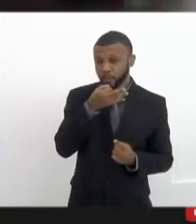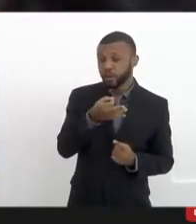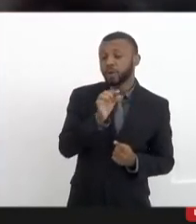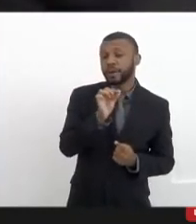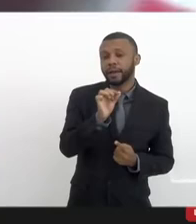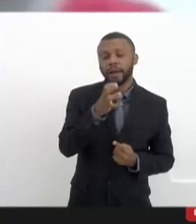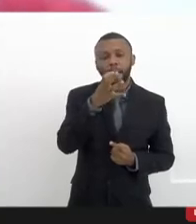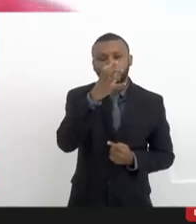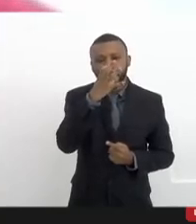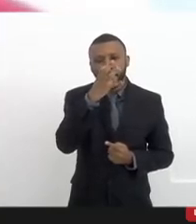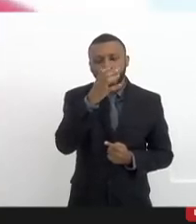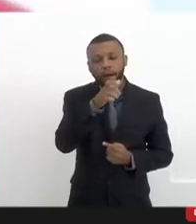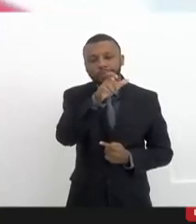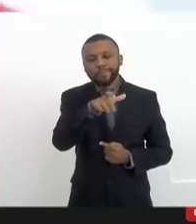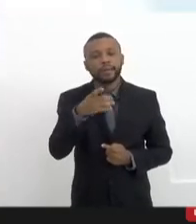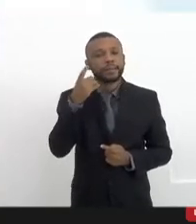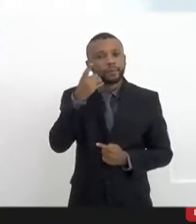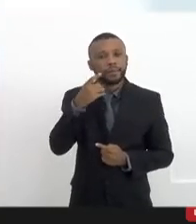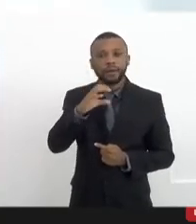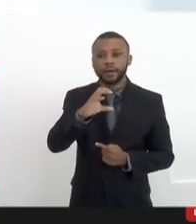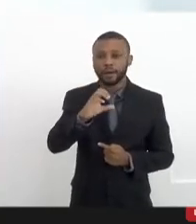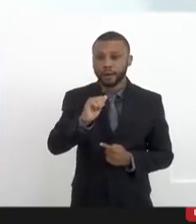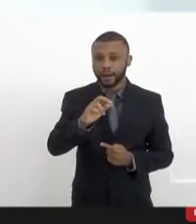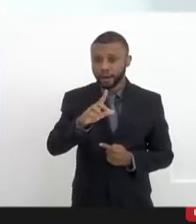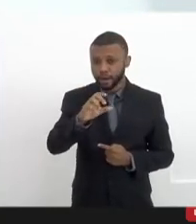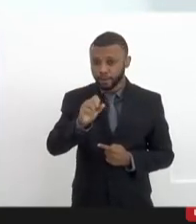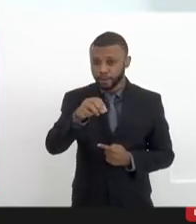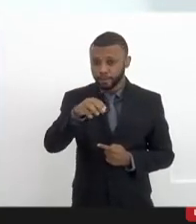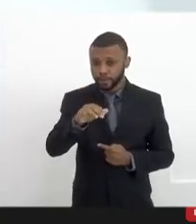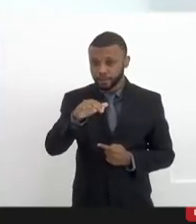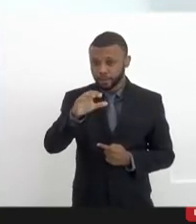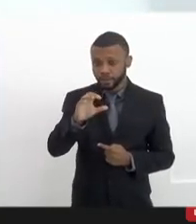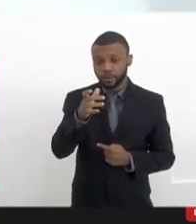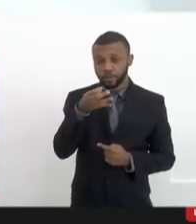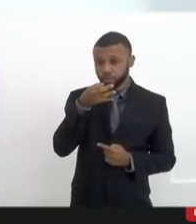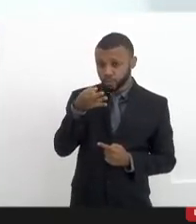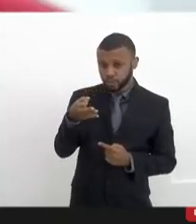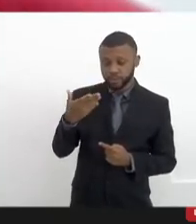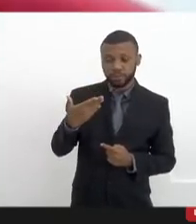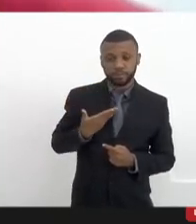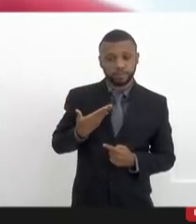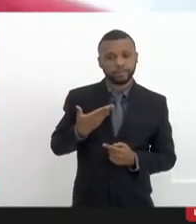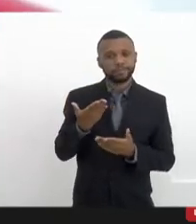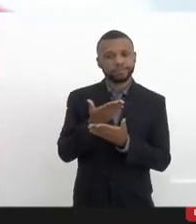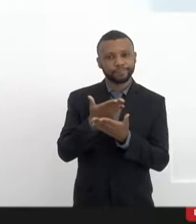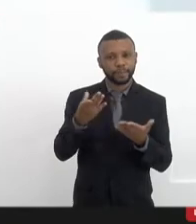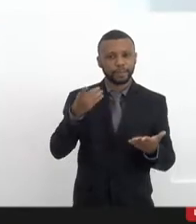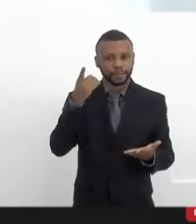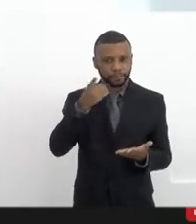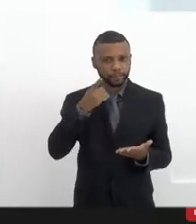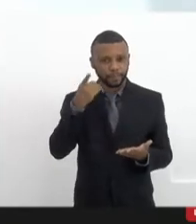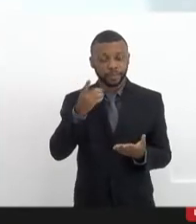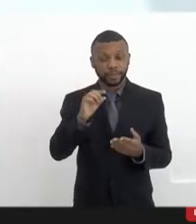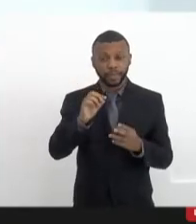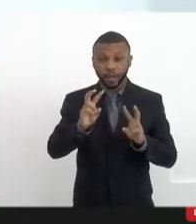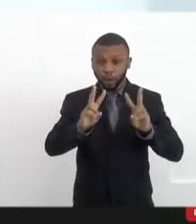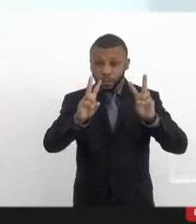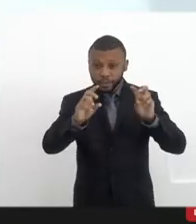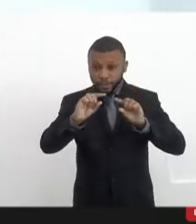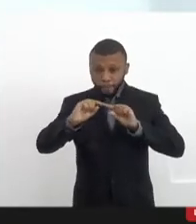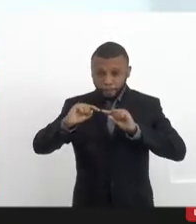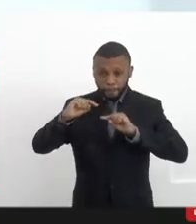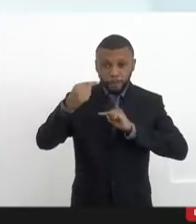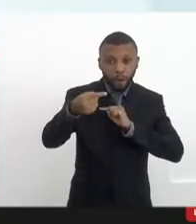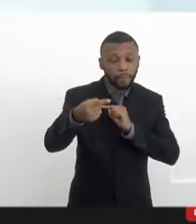ouvindo a fala do deputado Carlos MINK, sugerir ao corpêutico Valdeck e aos demais deputados que o próximo tema para uma